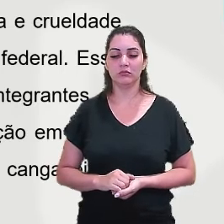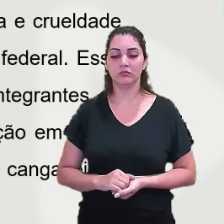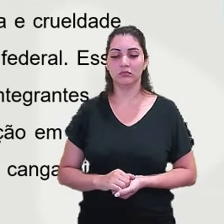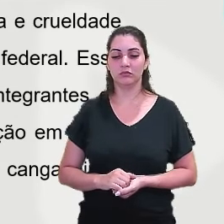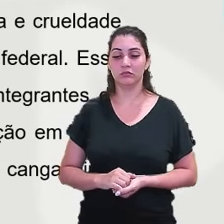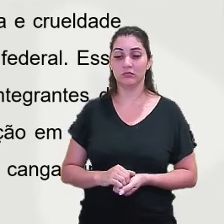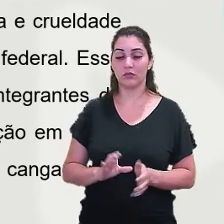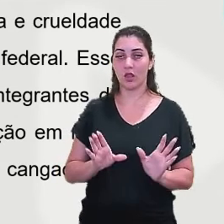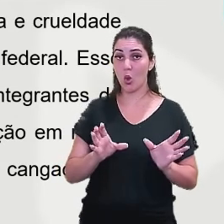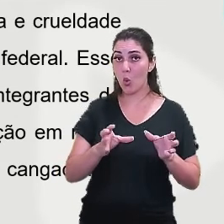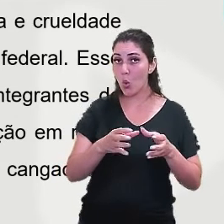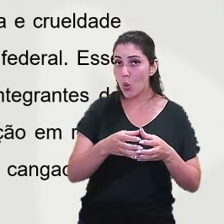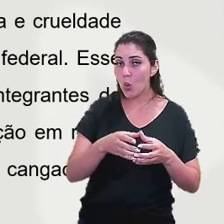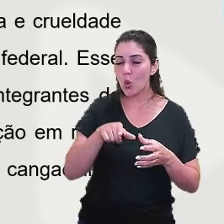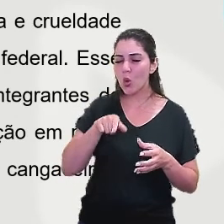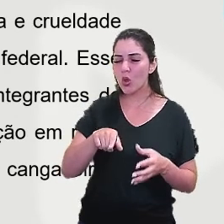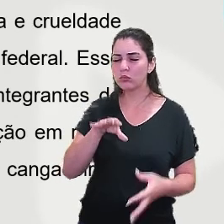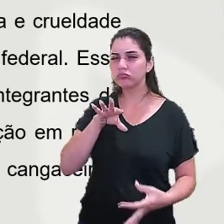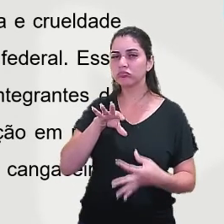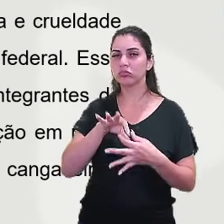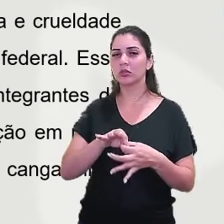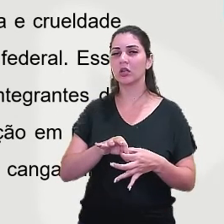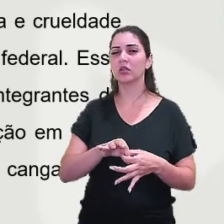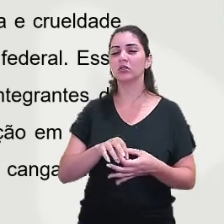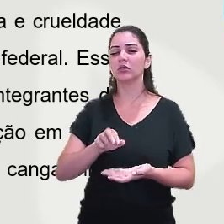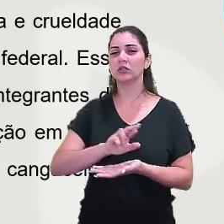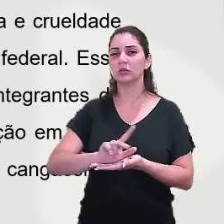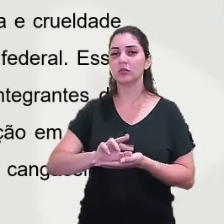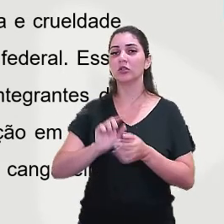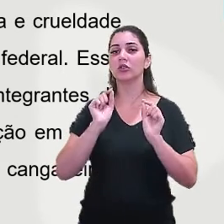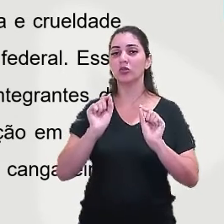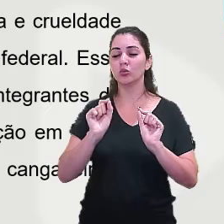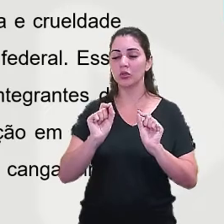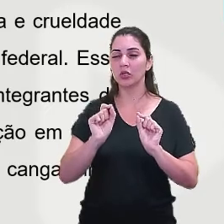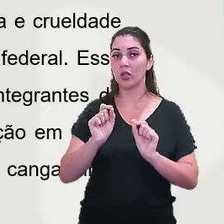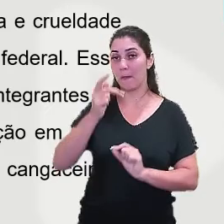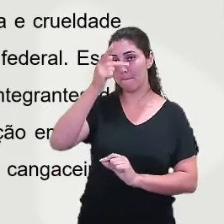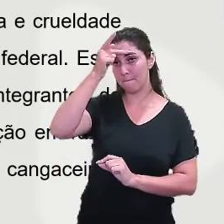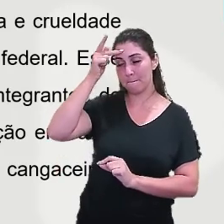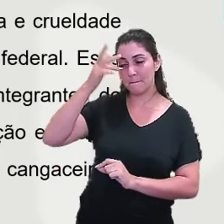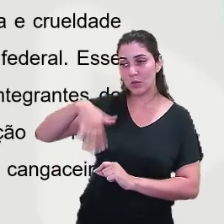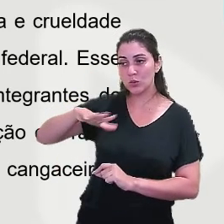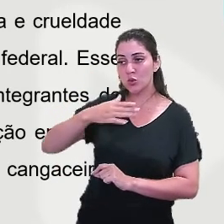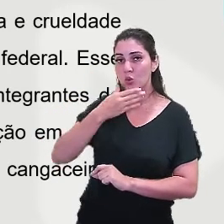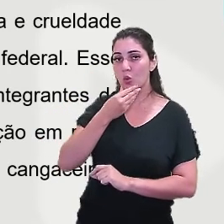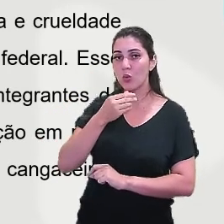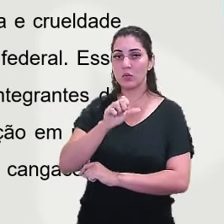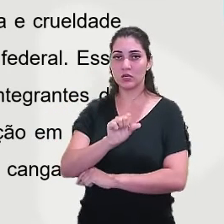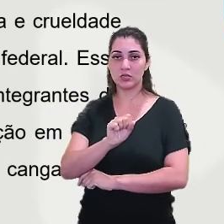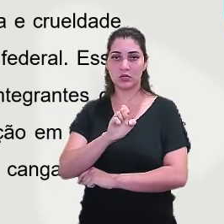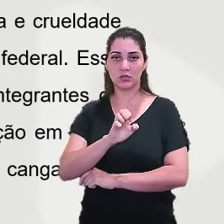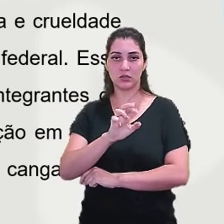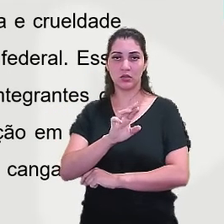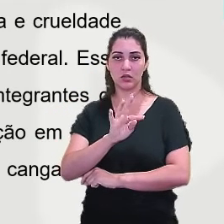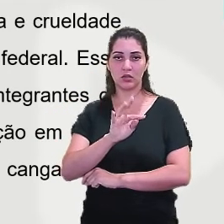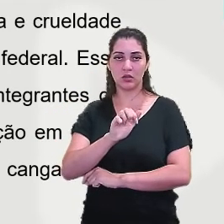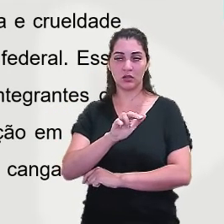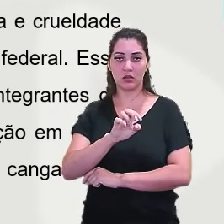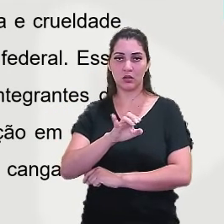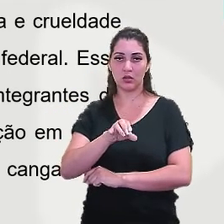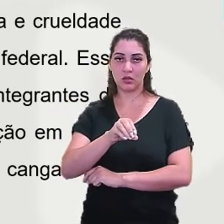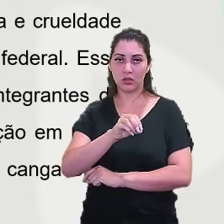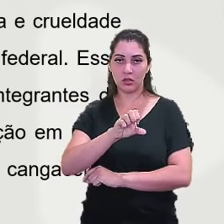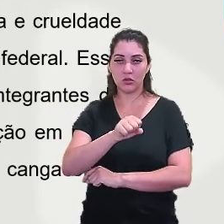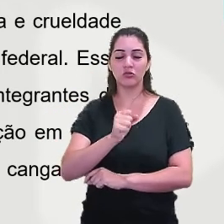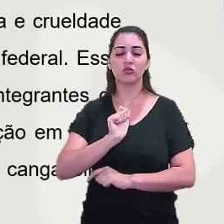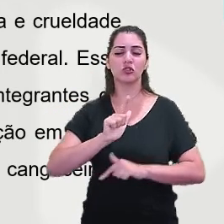Esses grupos eram integrados, na maioria das vezes, por sertanejos, jacuzos, capangas e